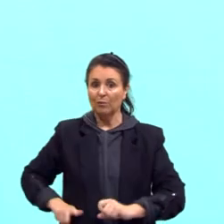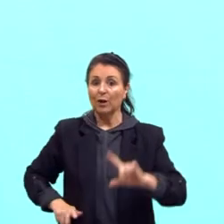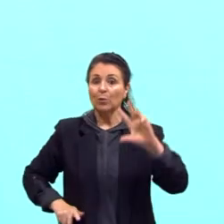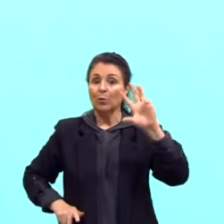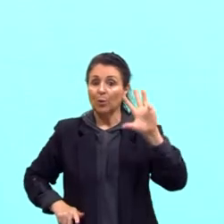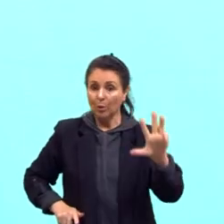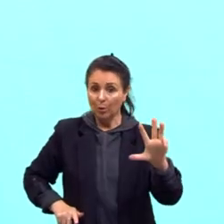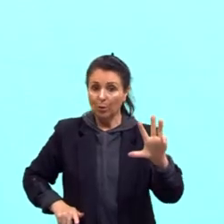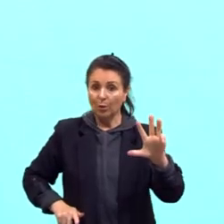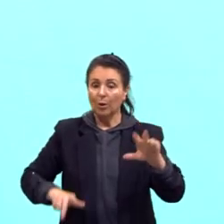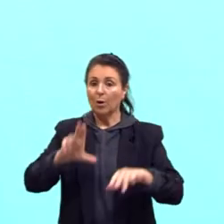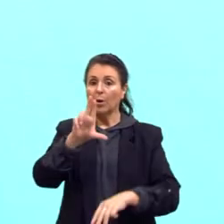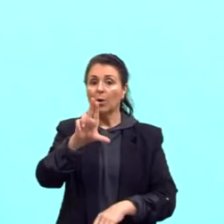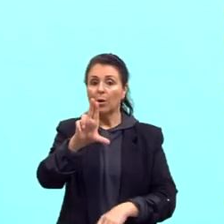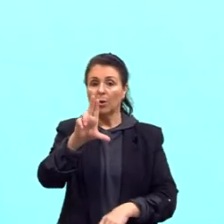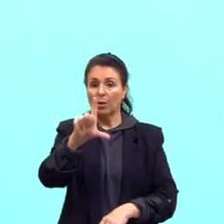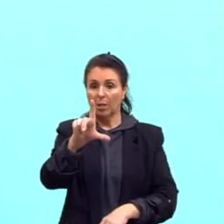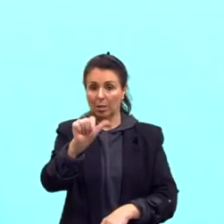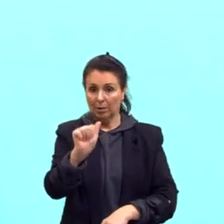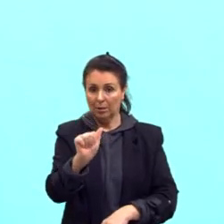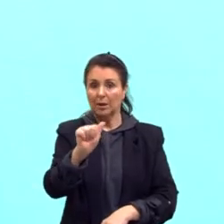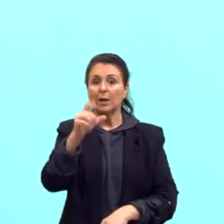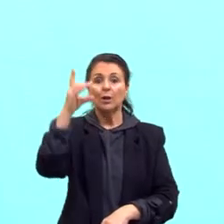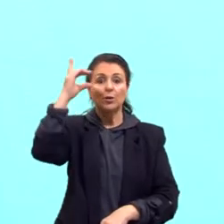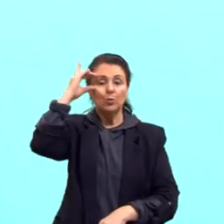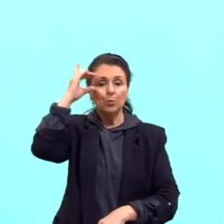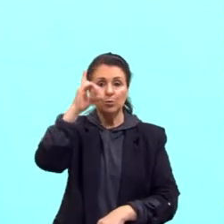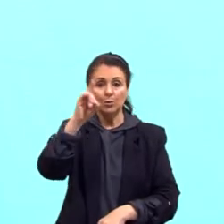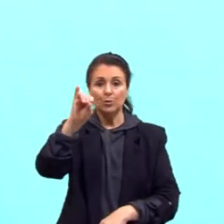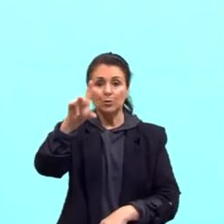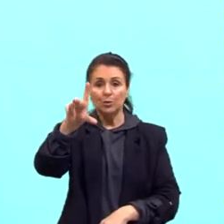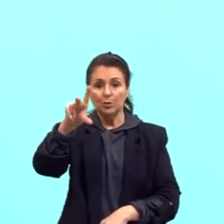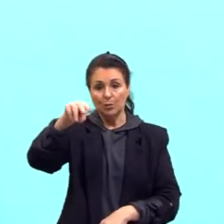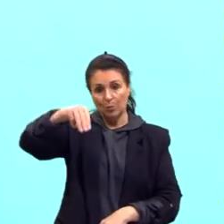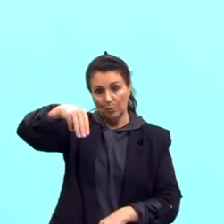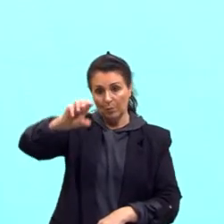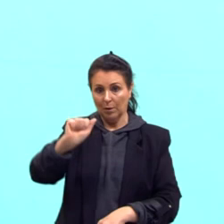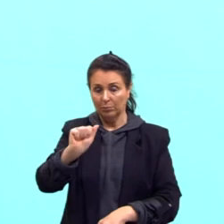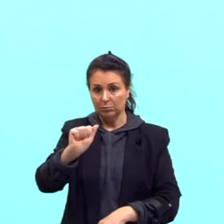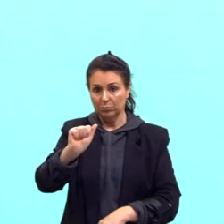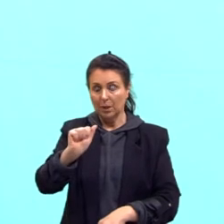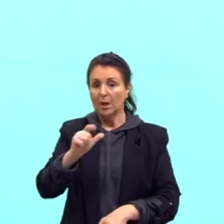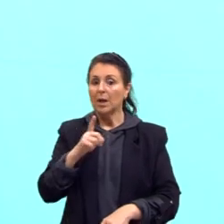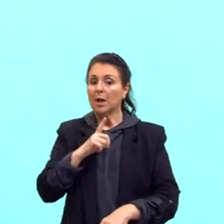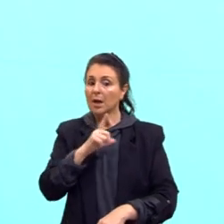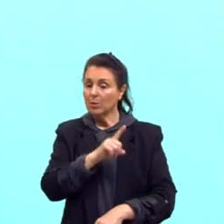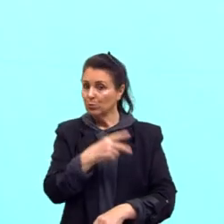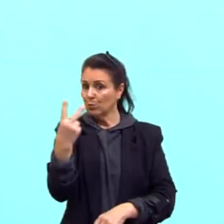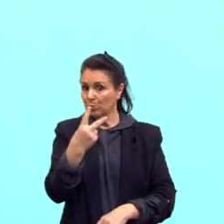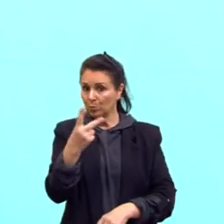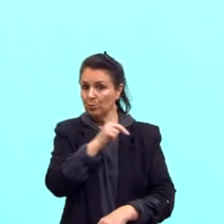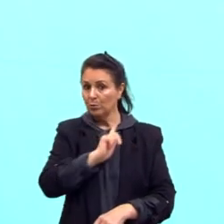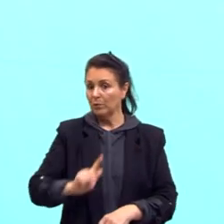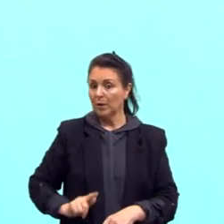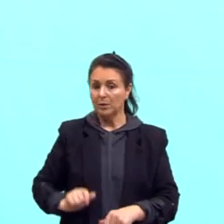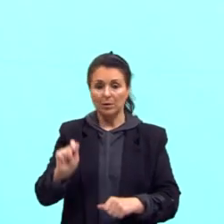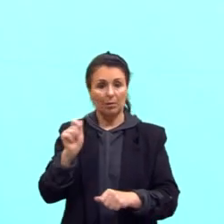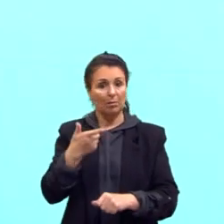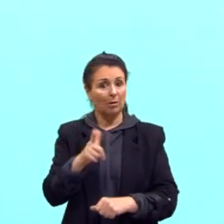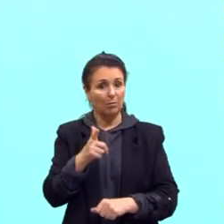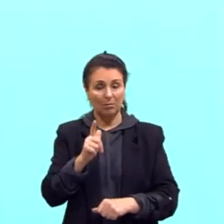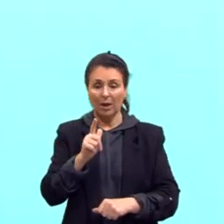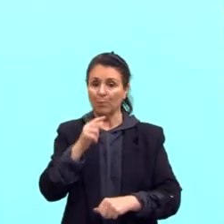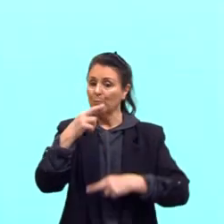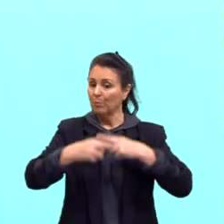Dilma, então, eles pegam essa ideia, né, não fazem mais as reformas neoliberais